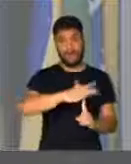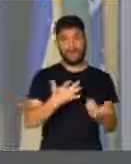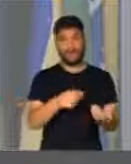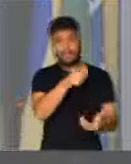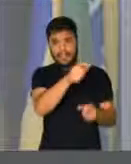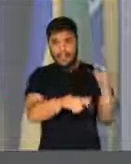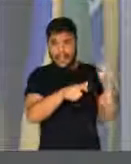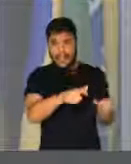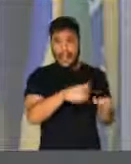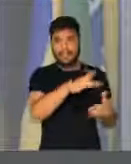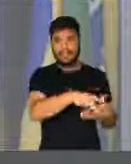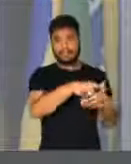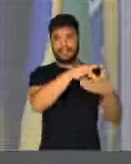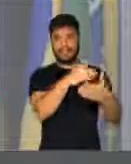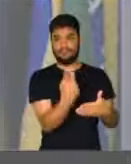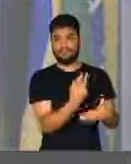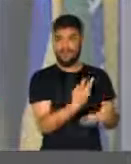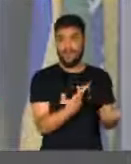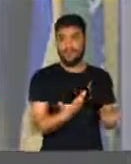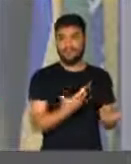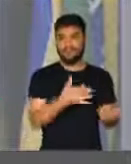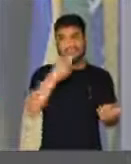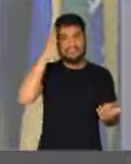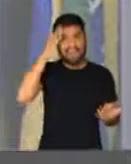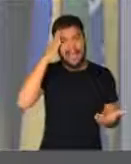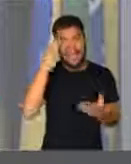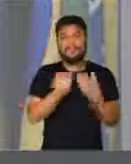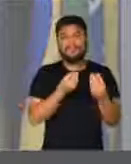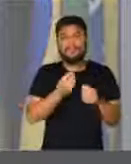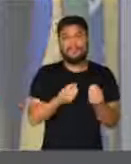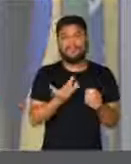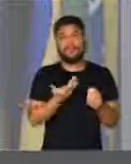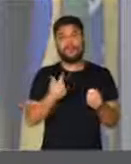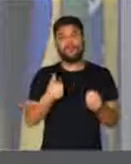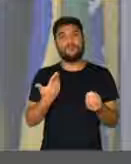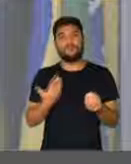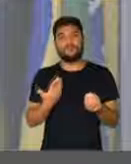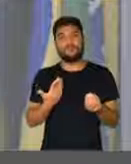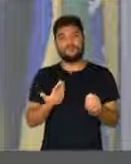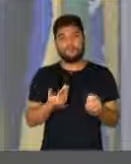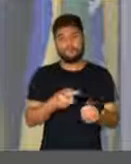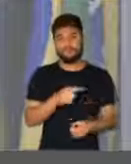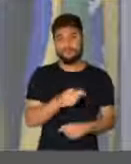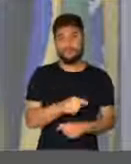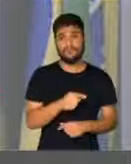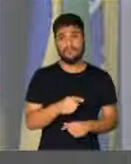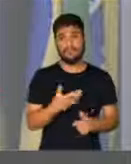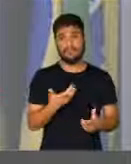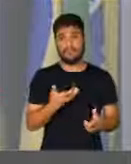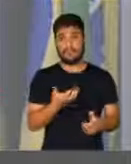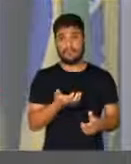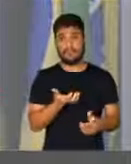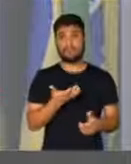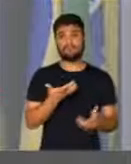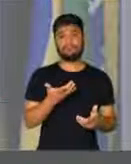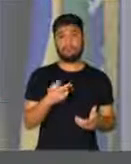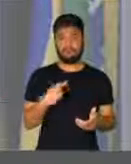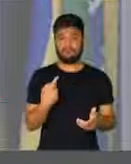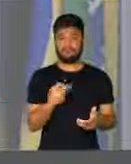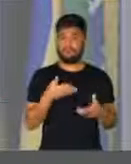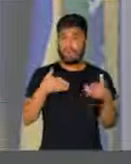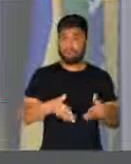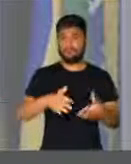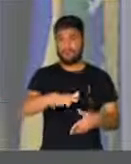maturidade de dois líderes que entenderam o processo, que colocaram seus nomes à apreciação da população do Paraná